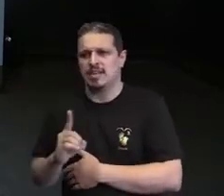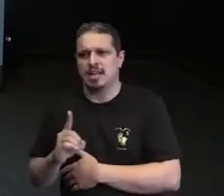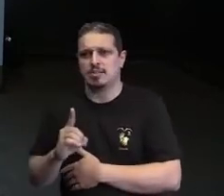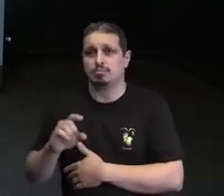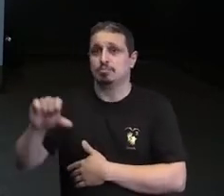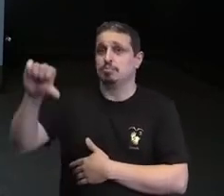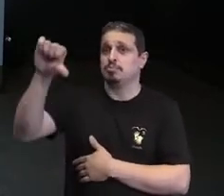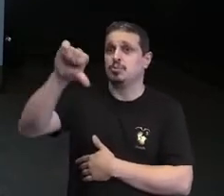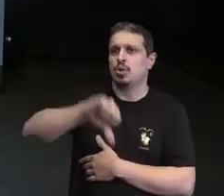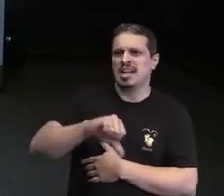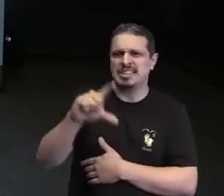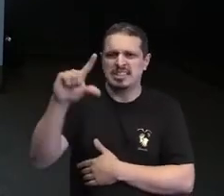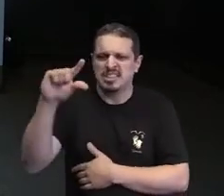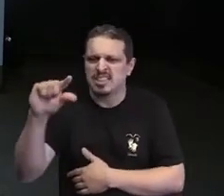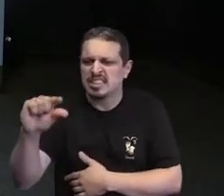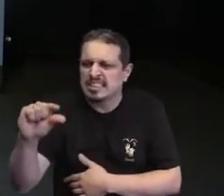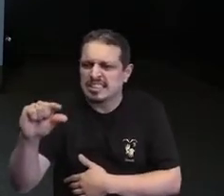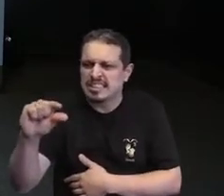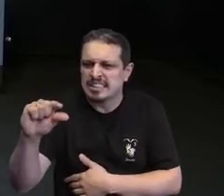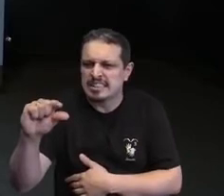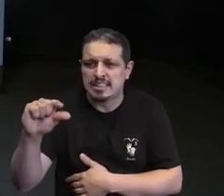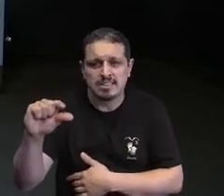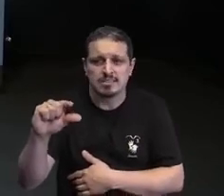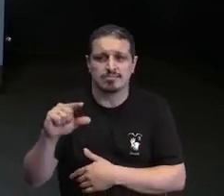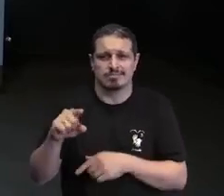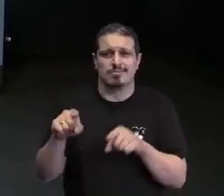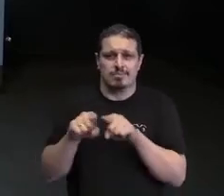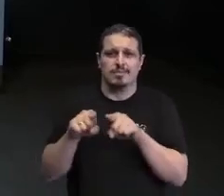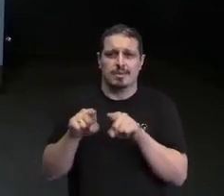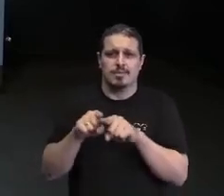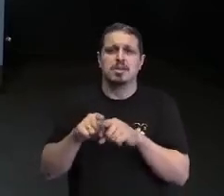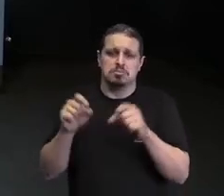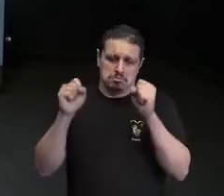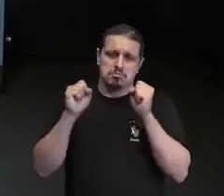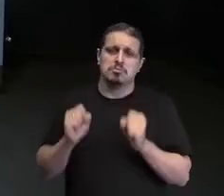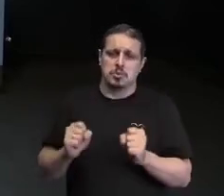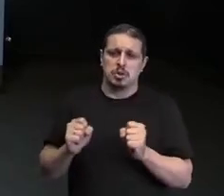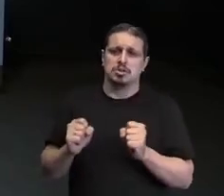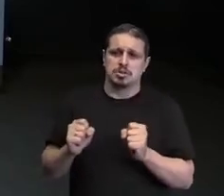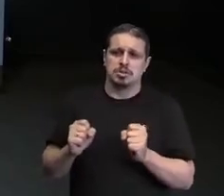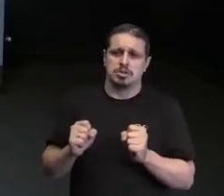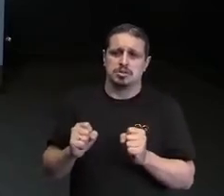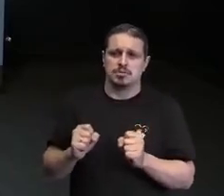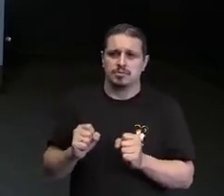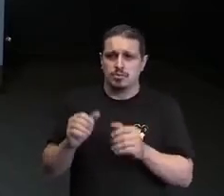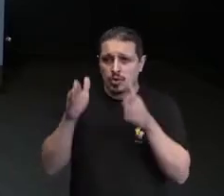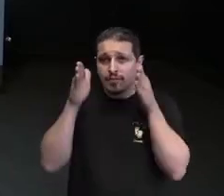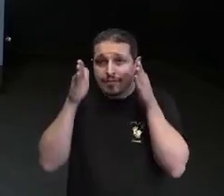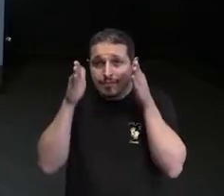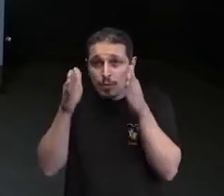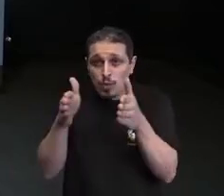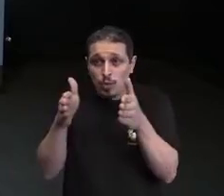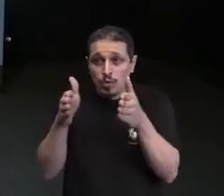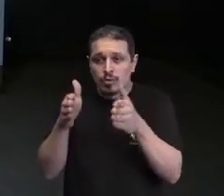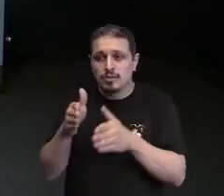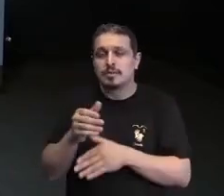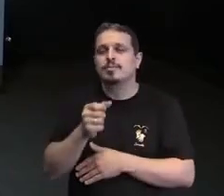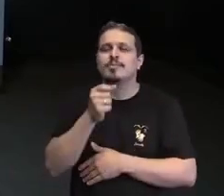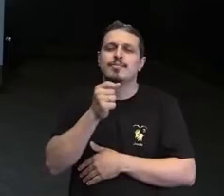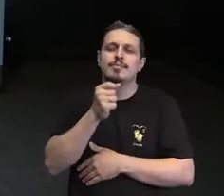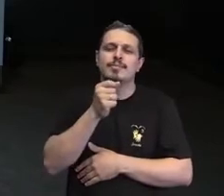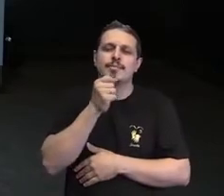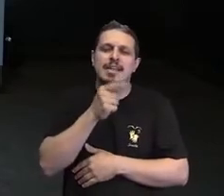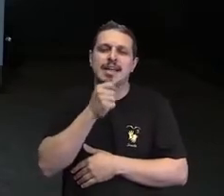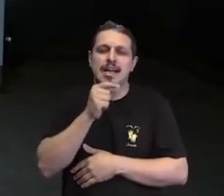menor, e ela é possível de ser o foco das piadas do ambiente, tem uma grande